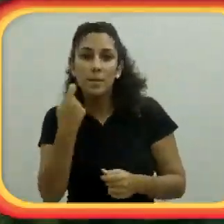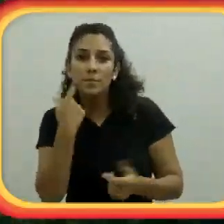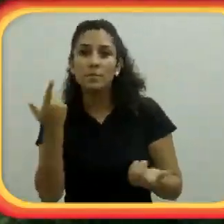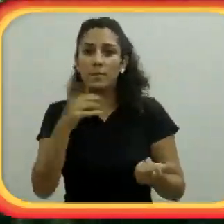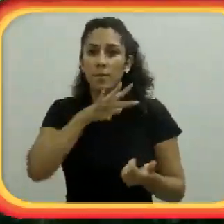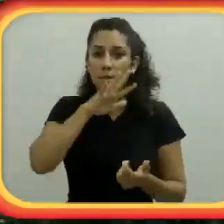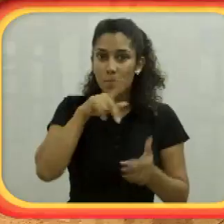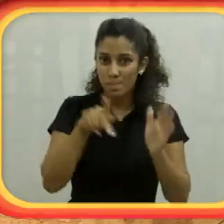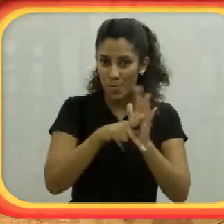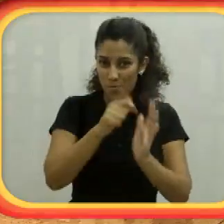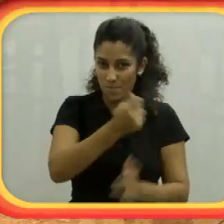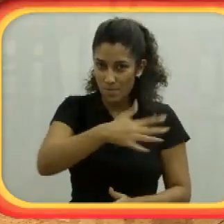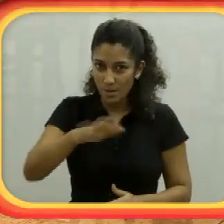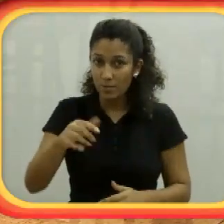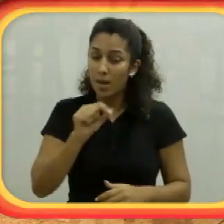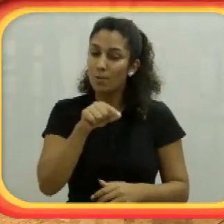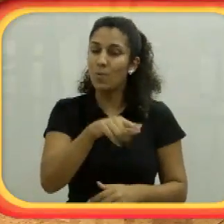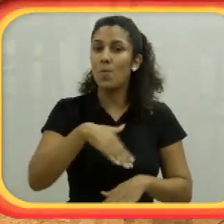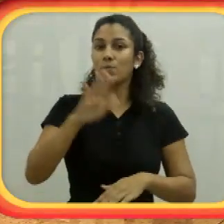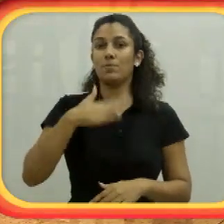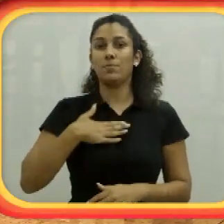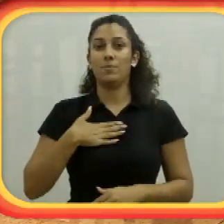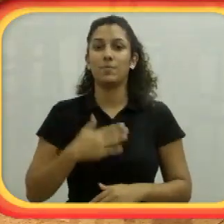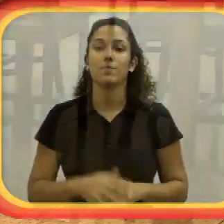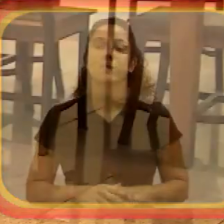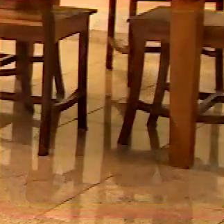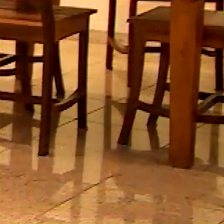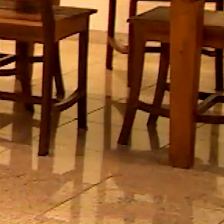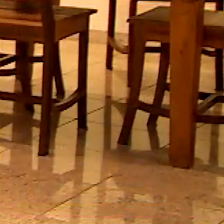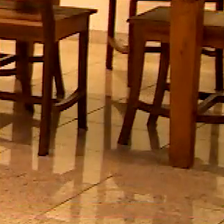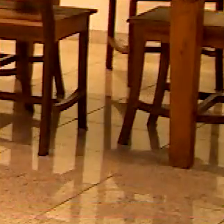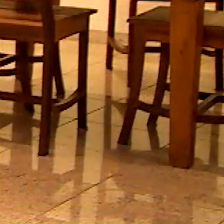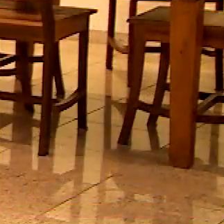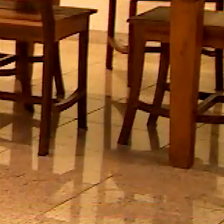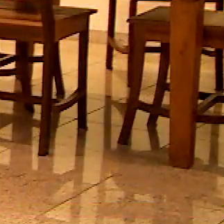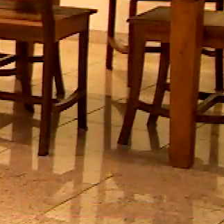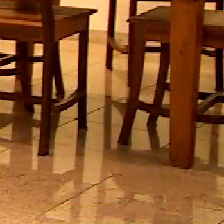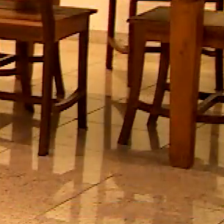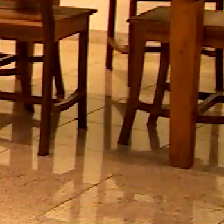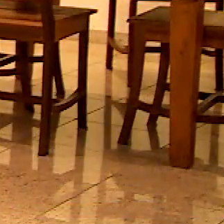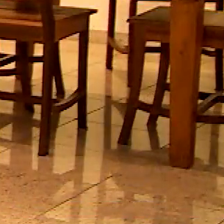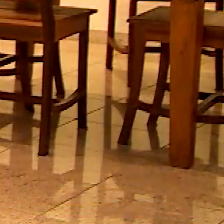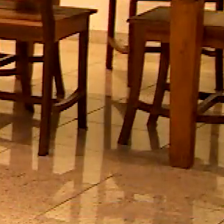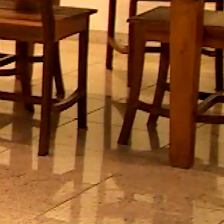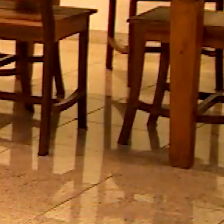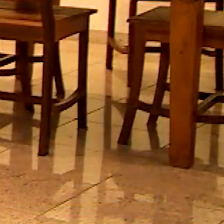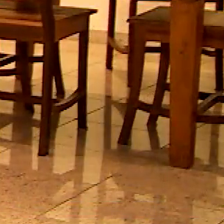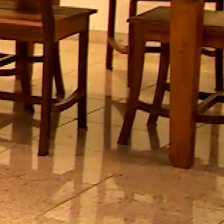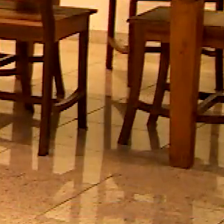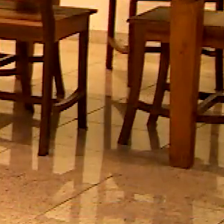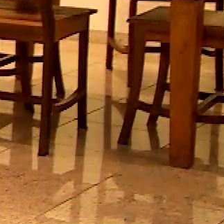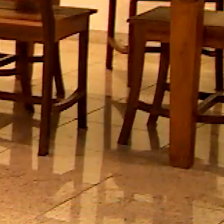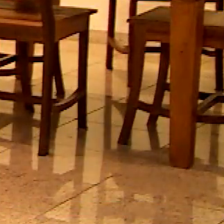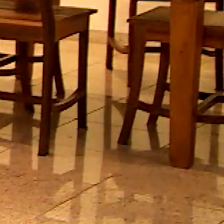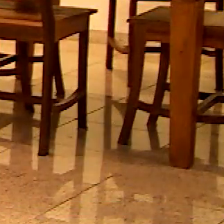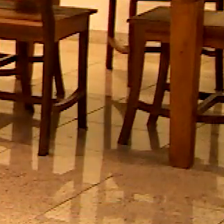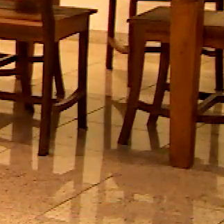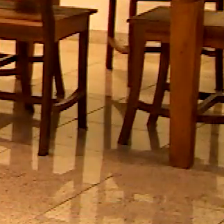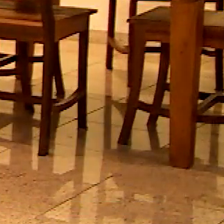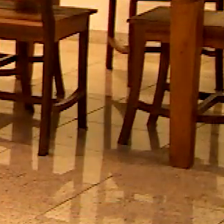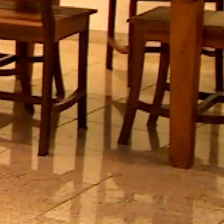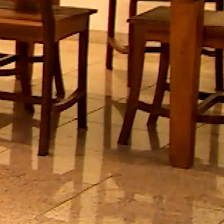Alguns vêm interagir com você. Então é muito legal. Essa sensação de liberdade, essa interação com os peixes, com os animais marinhos,